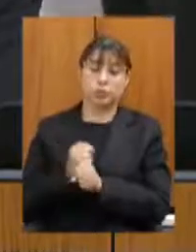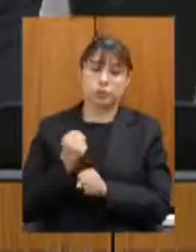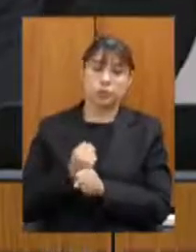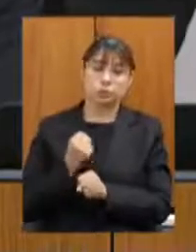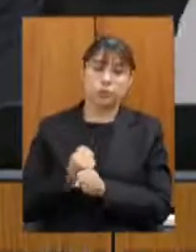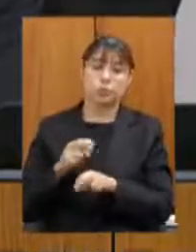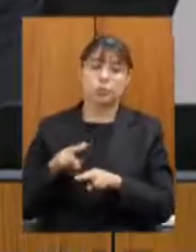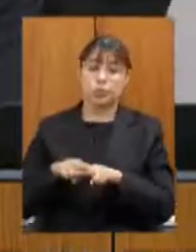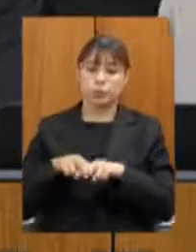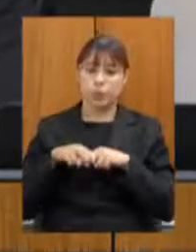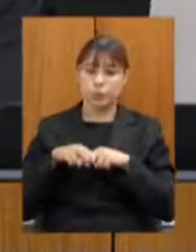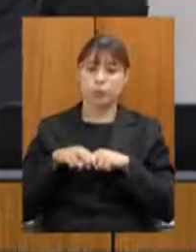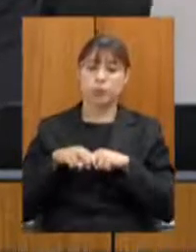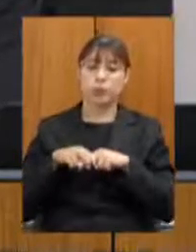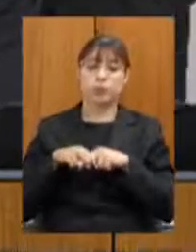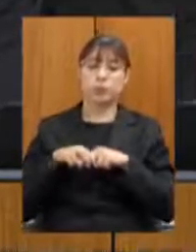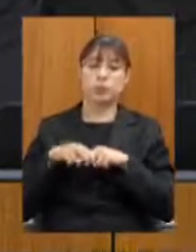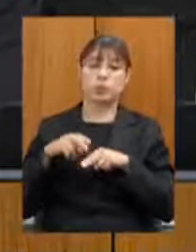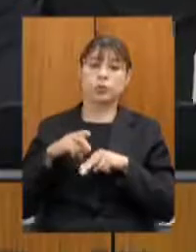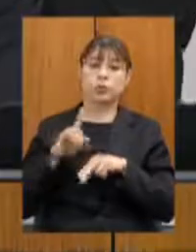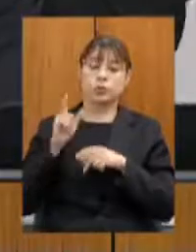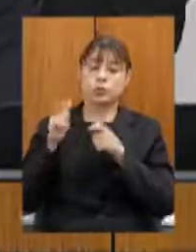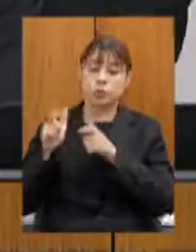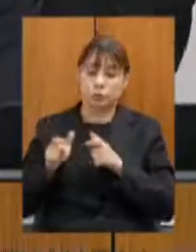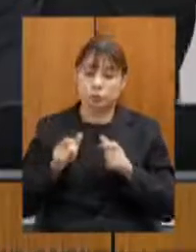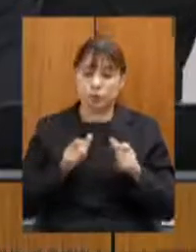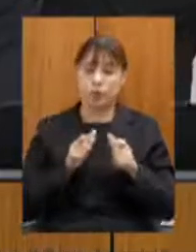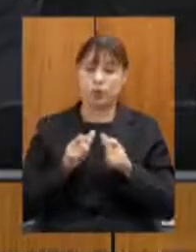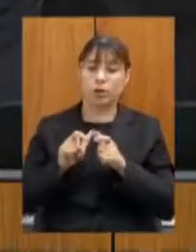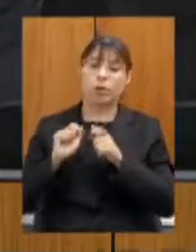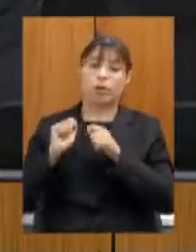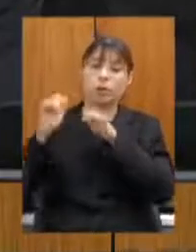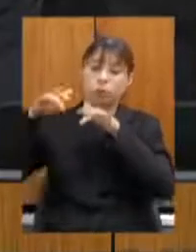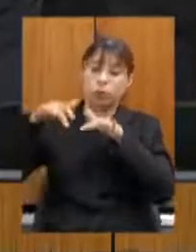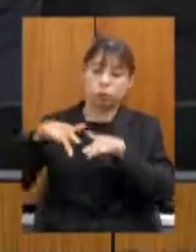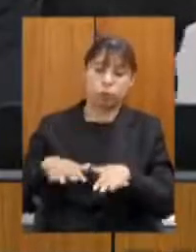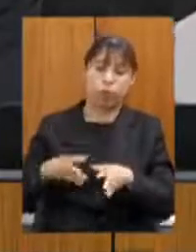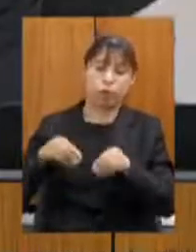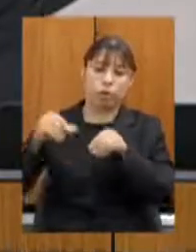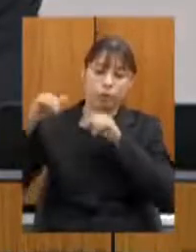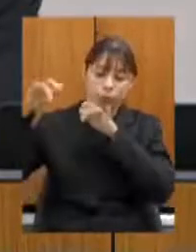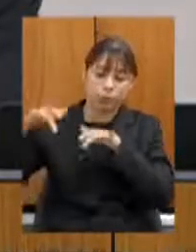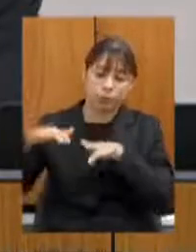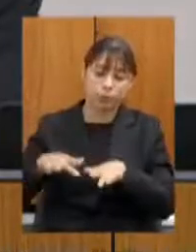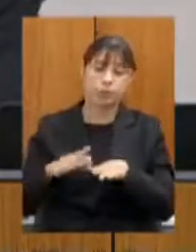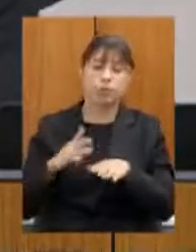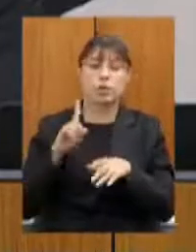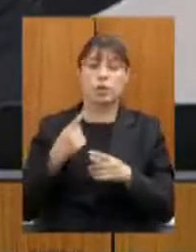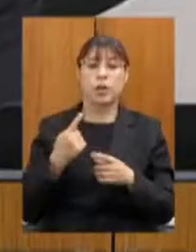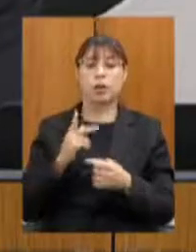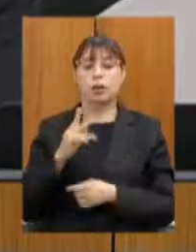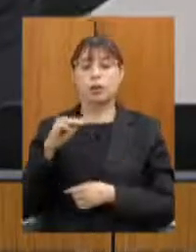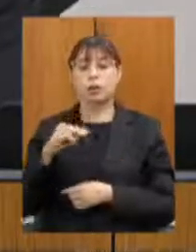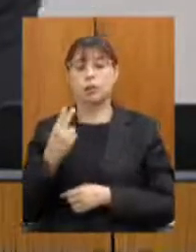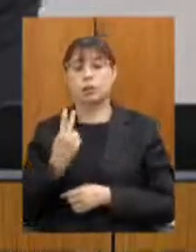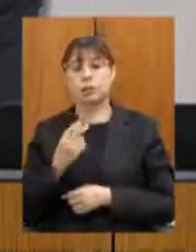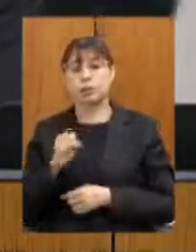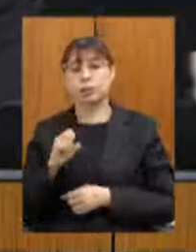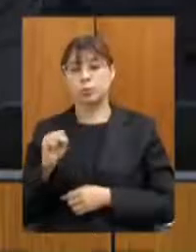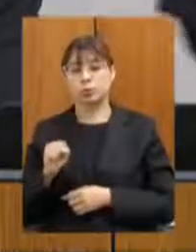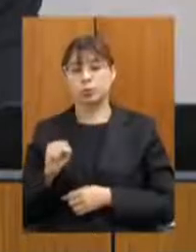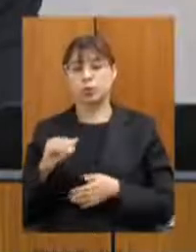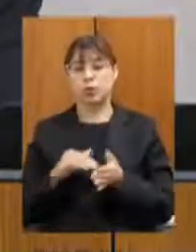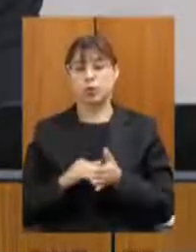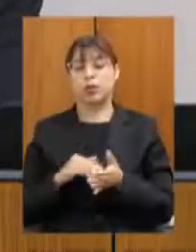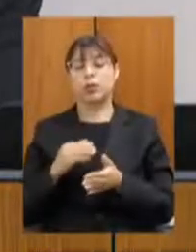de desmoronamento ocorrido em 14 pontos o lote 3.1 segmento do quilômetro 288 4 até